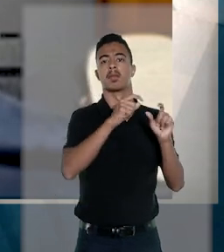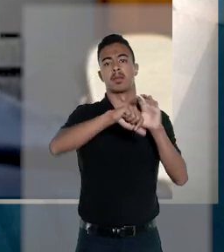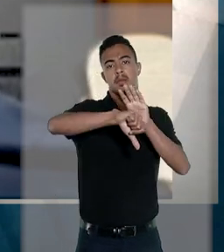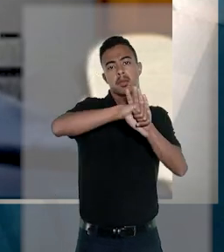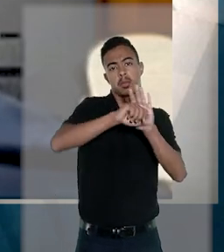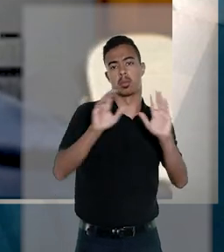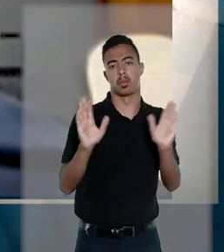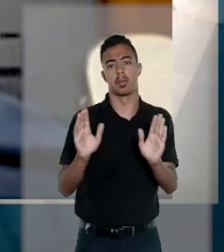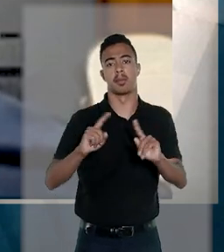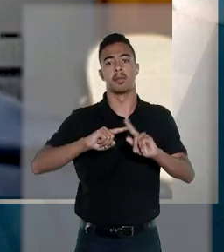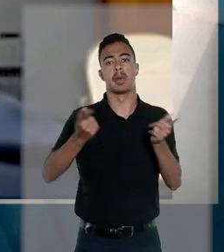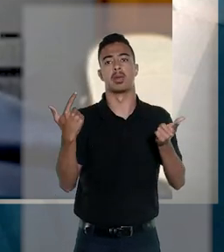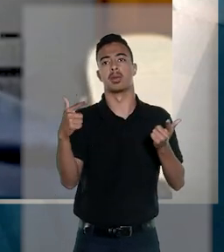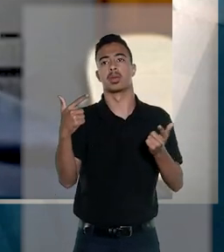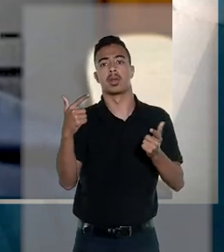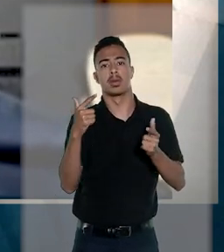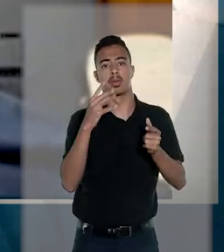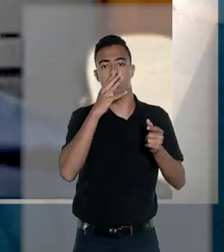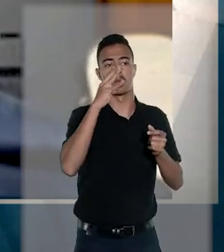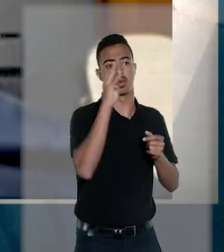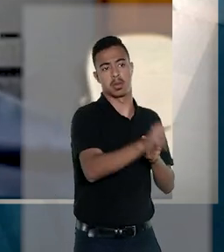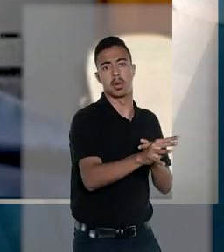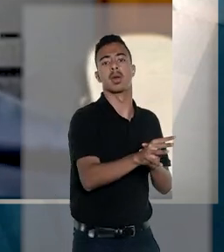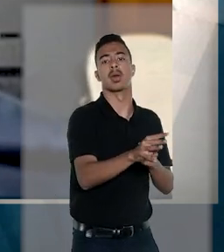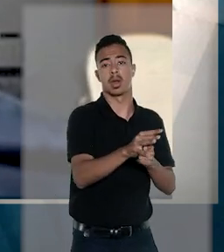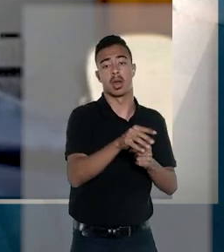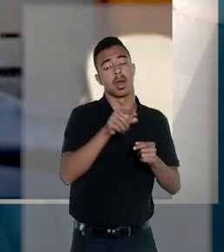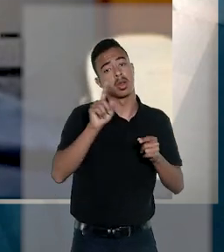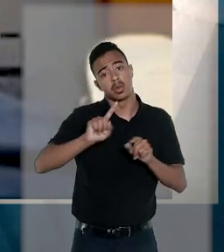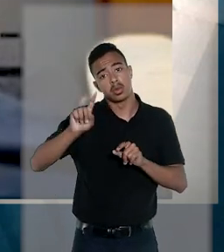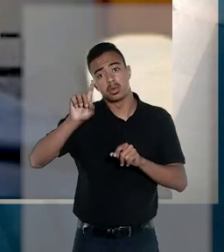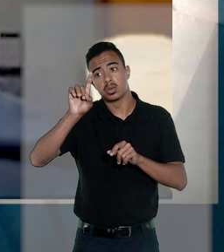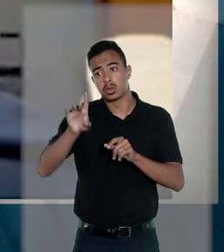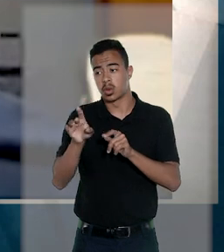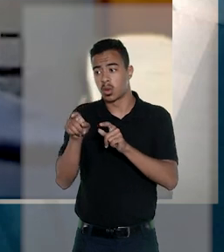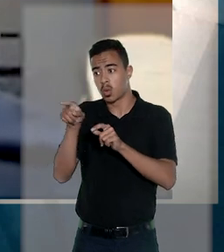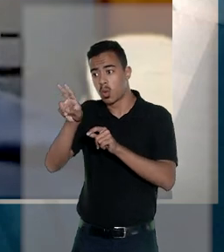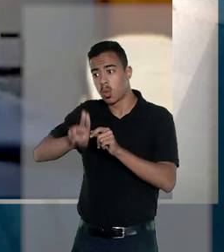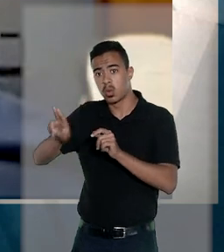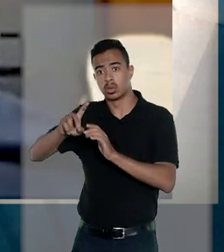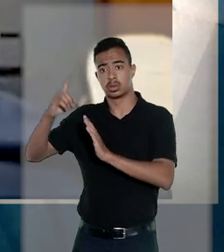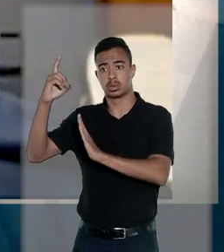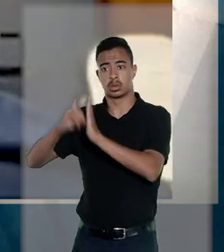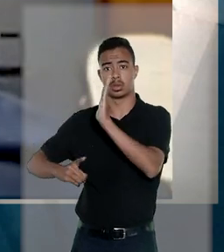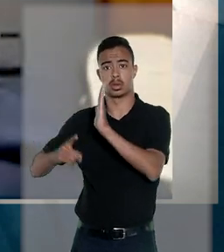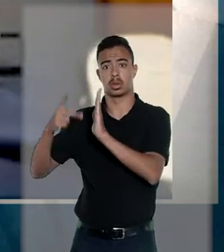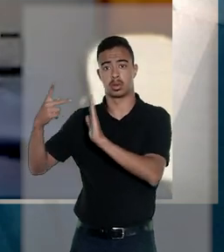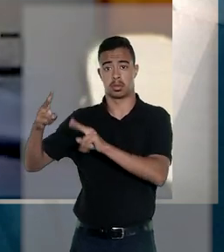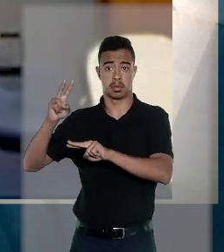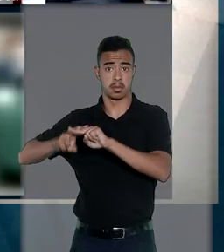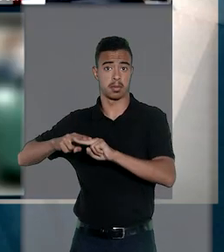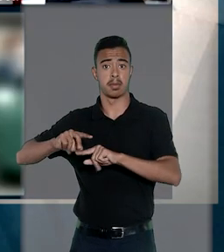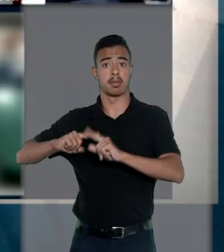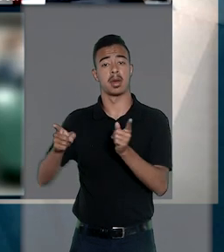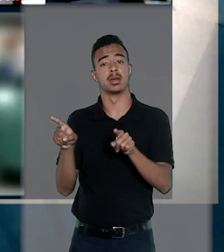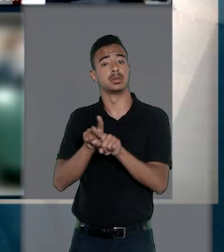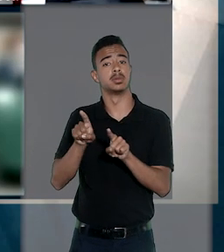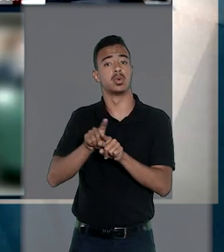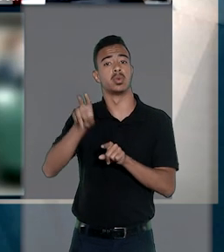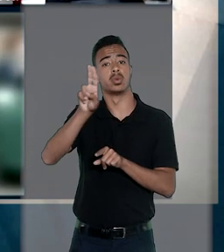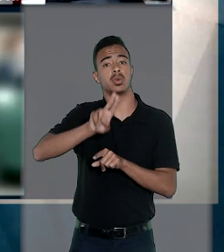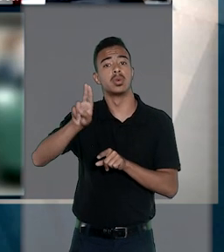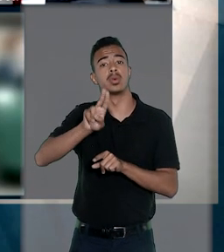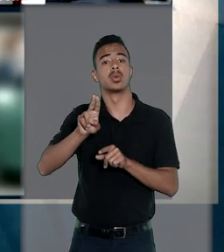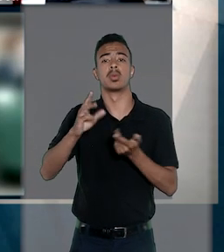crime sem a demonstração da intenção deliberada de acusar, será não só banalizar o uso de direito penal, como